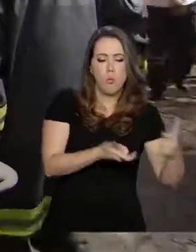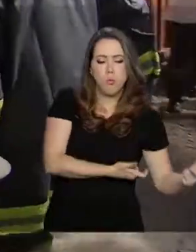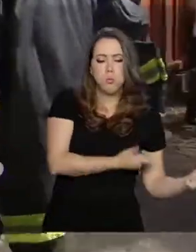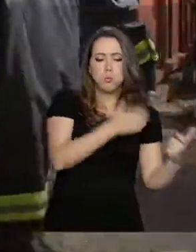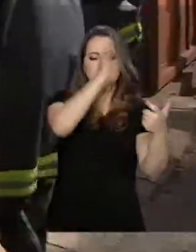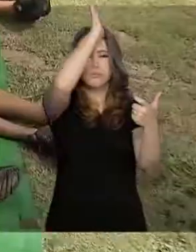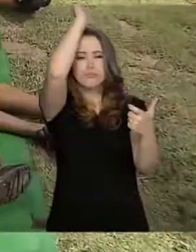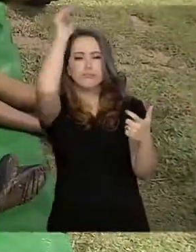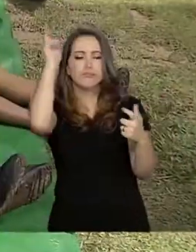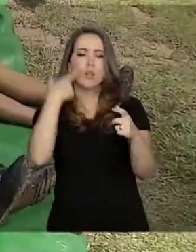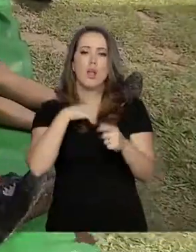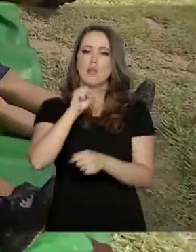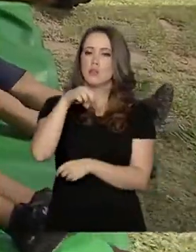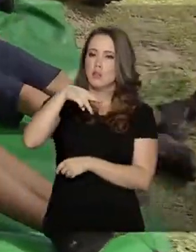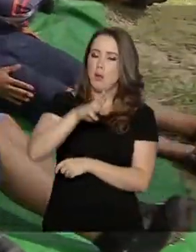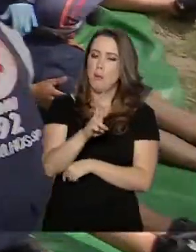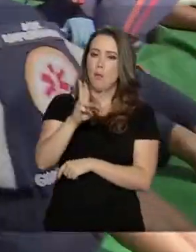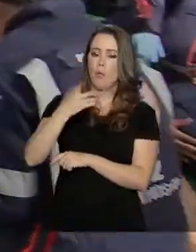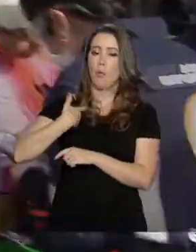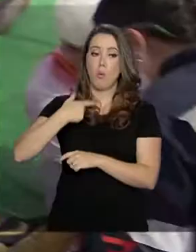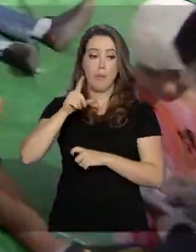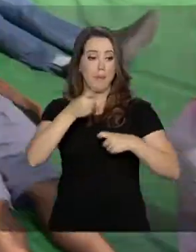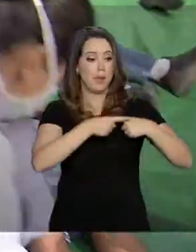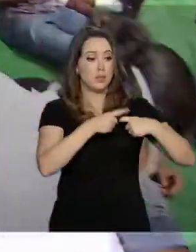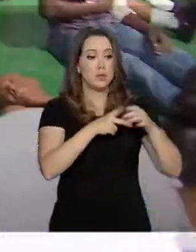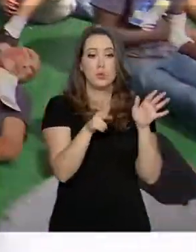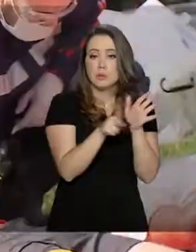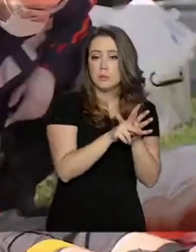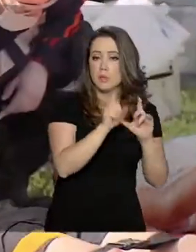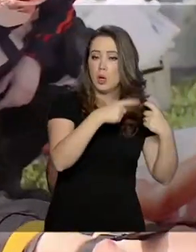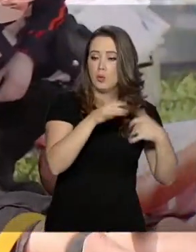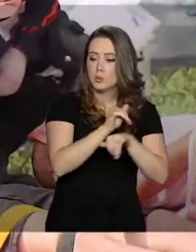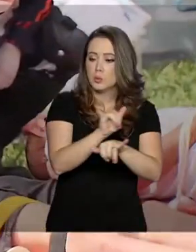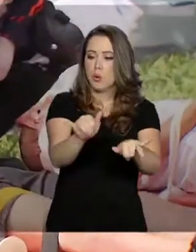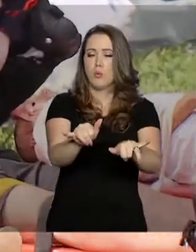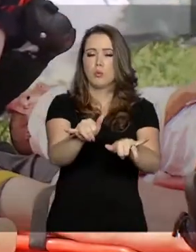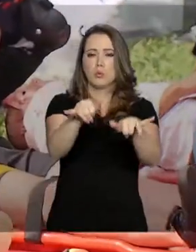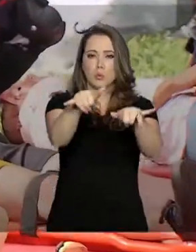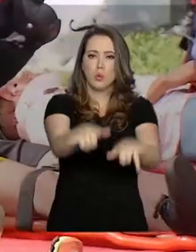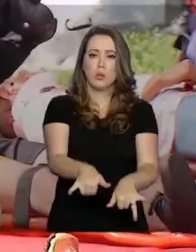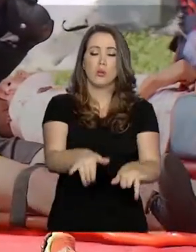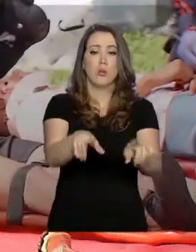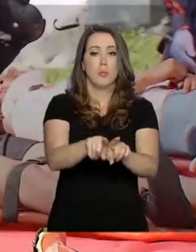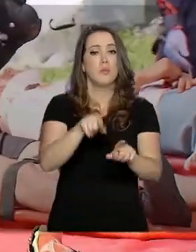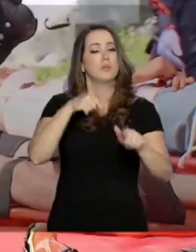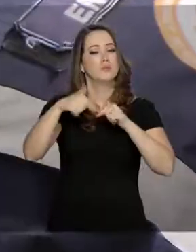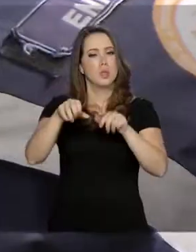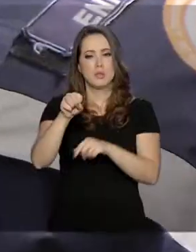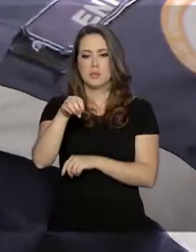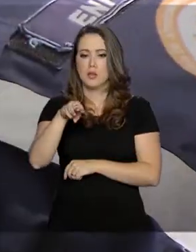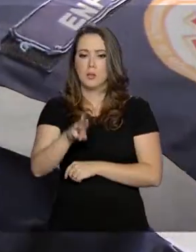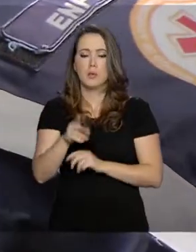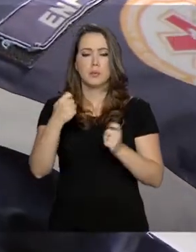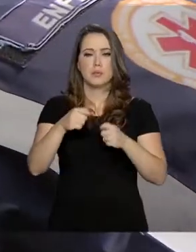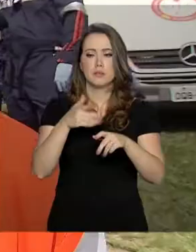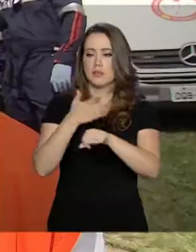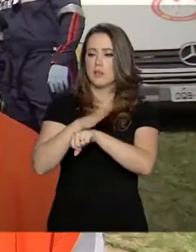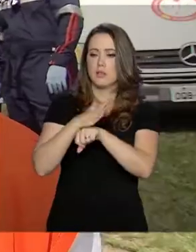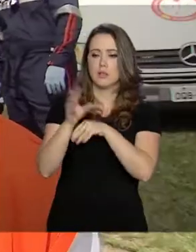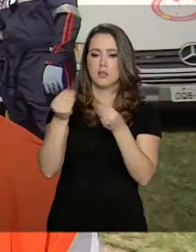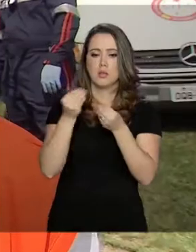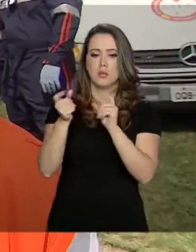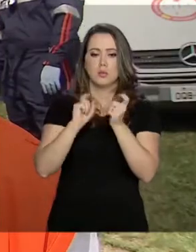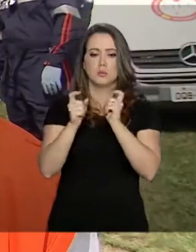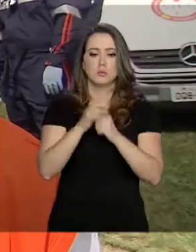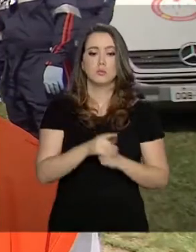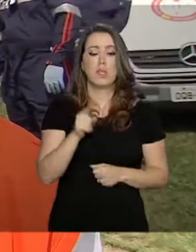SAMU, paramédicos do aeroporto e defesa civil atuam diretamente no acidente e precisam treinar as ações coordenadas. Esse